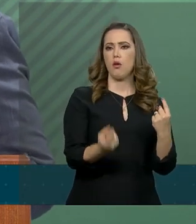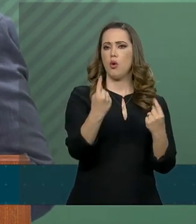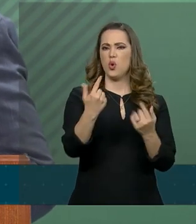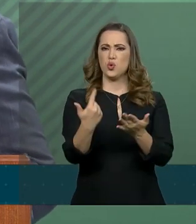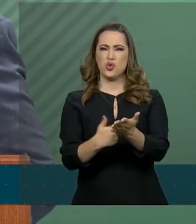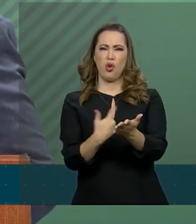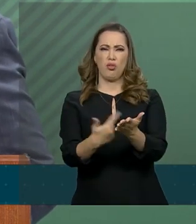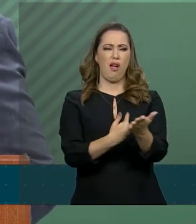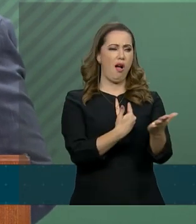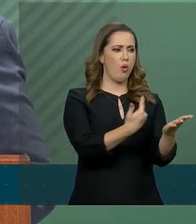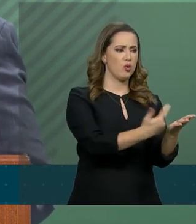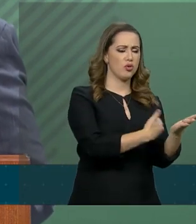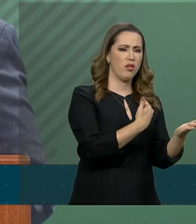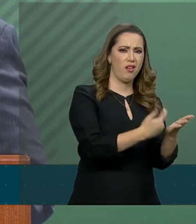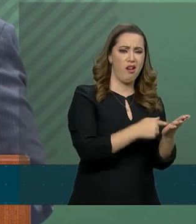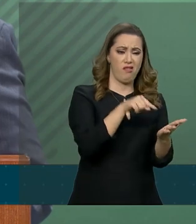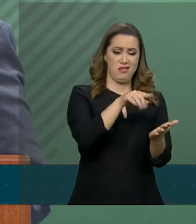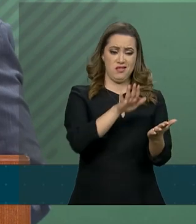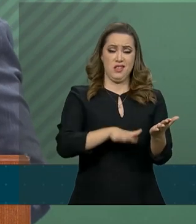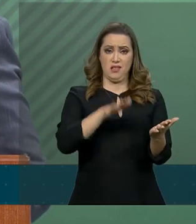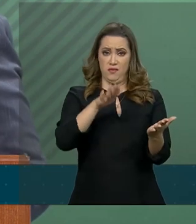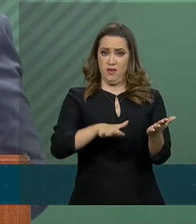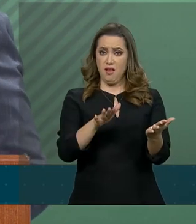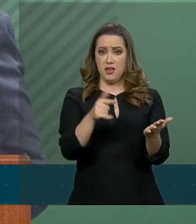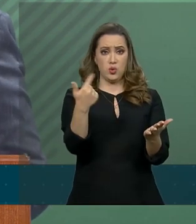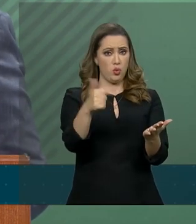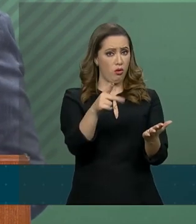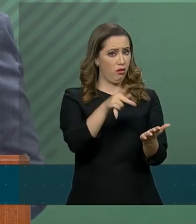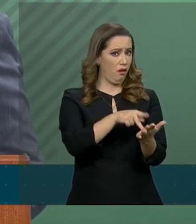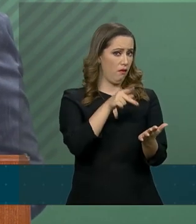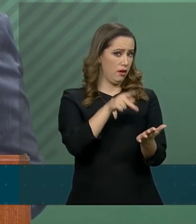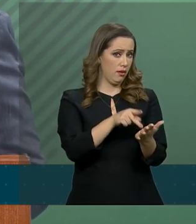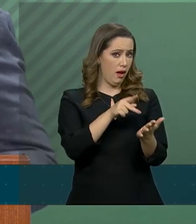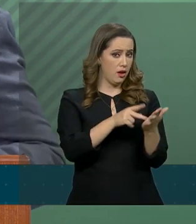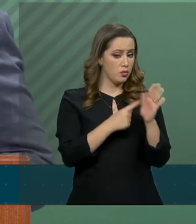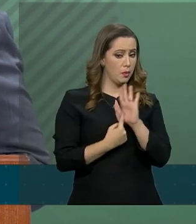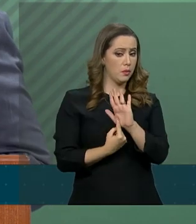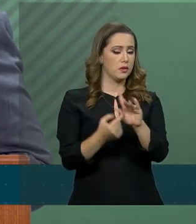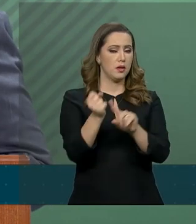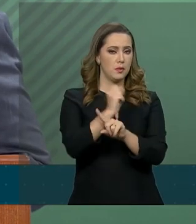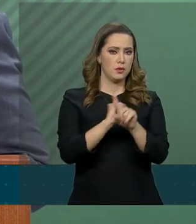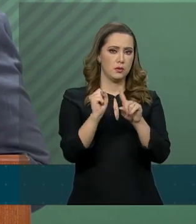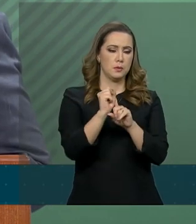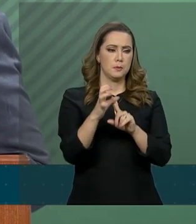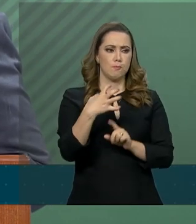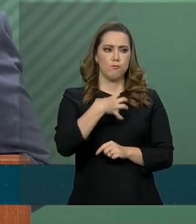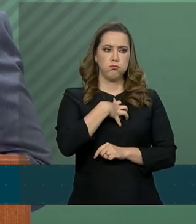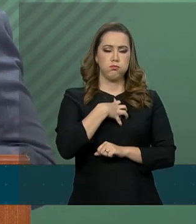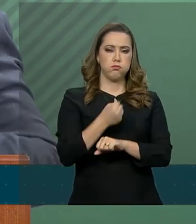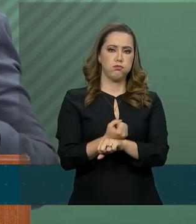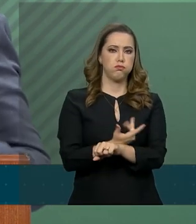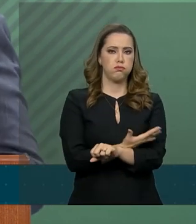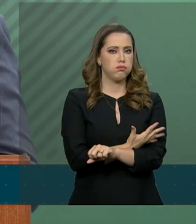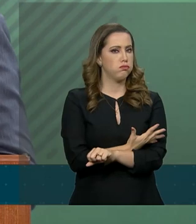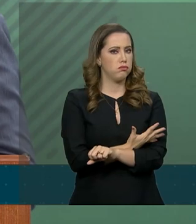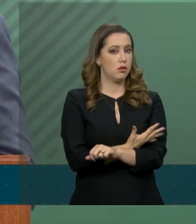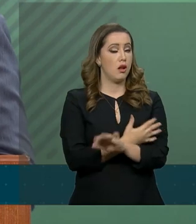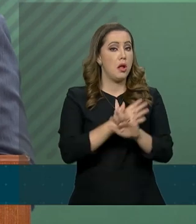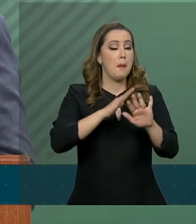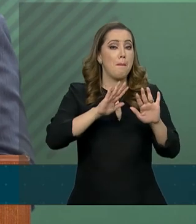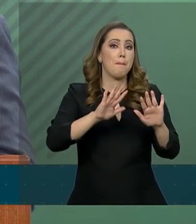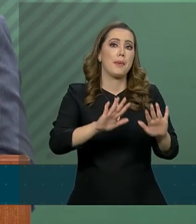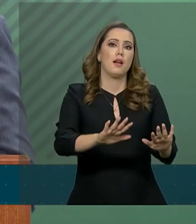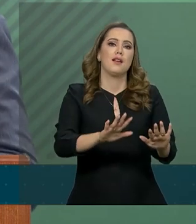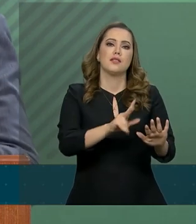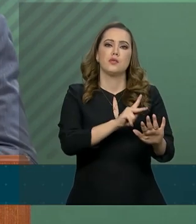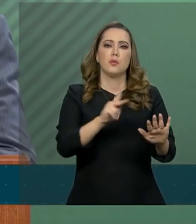têm a veracidade necessária para ser elevada à sociedade, o tocam emocionalmente. Então, nesse contexto, o